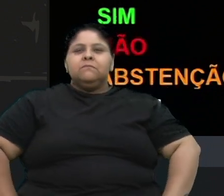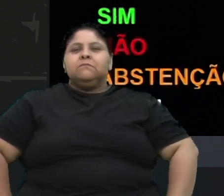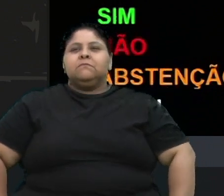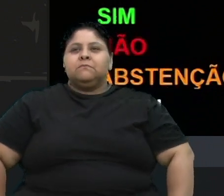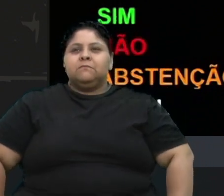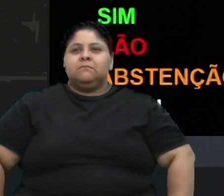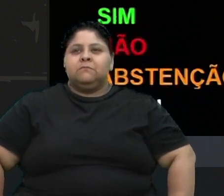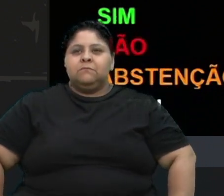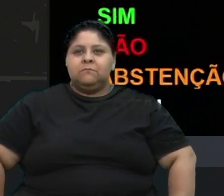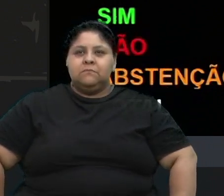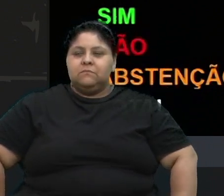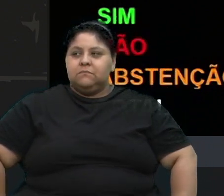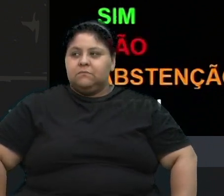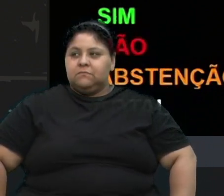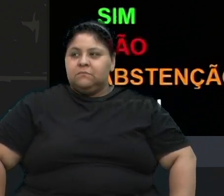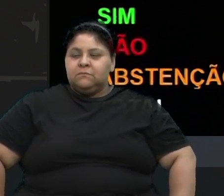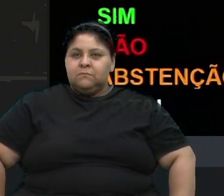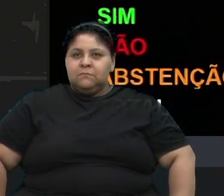Frizzo.